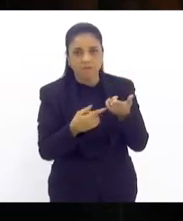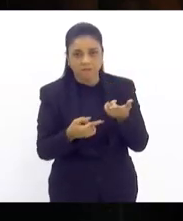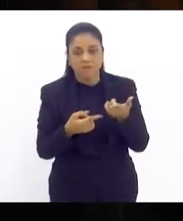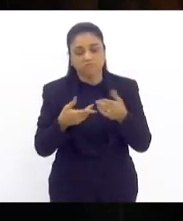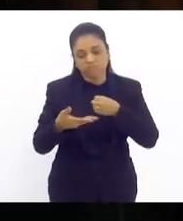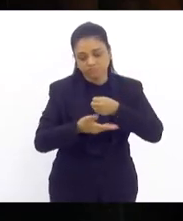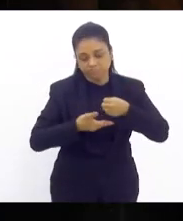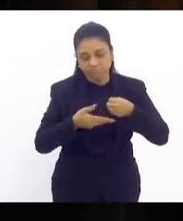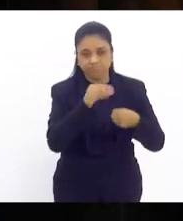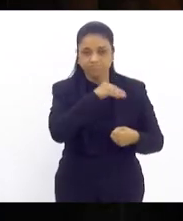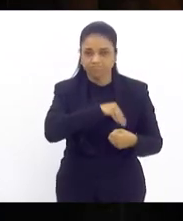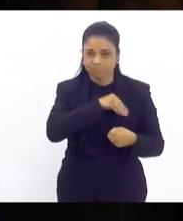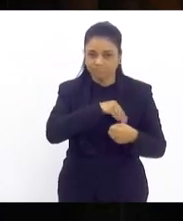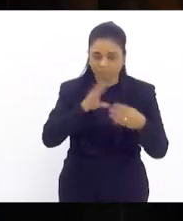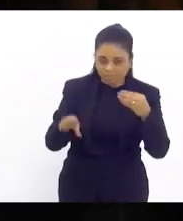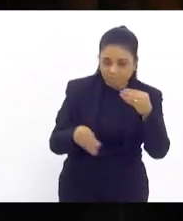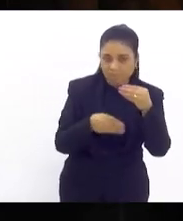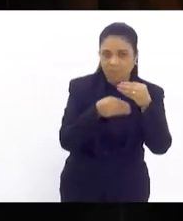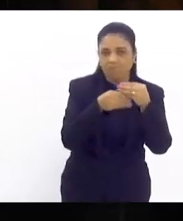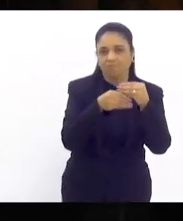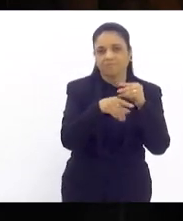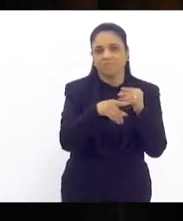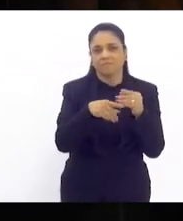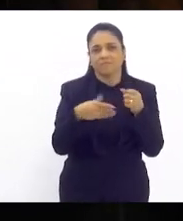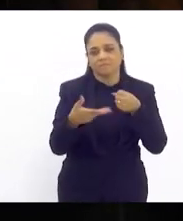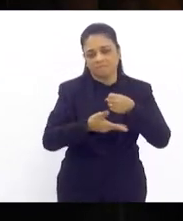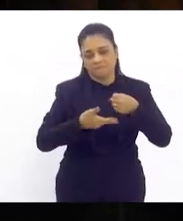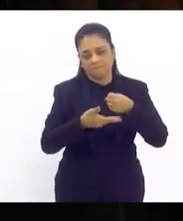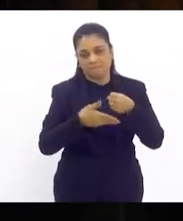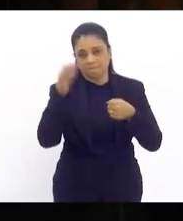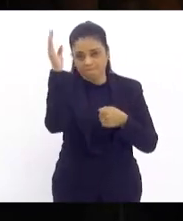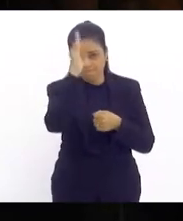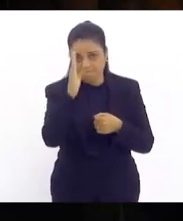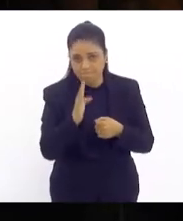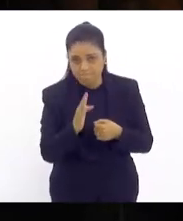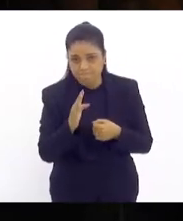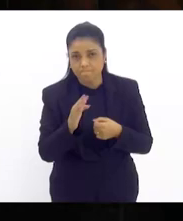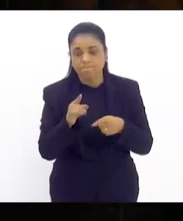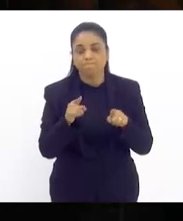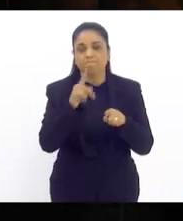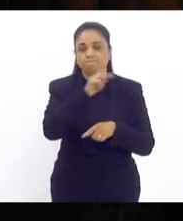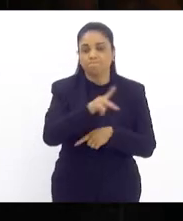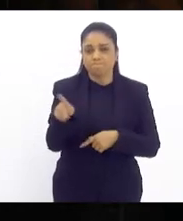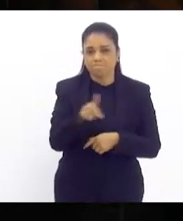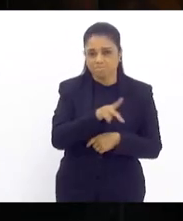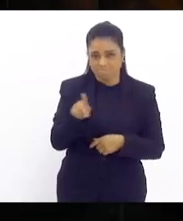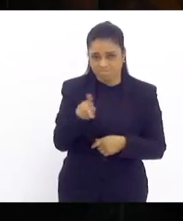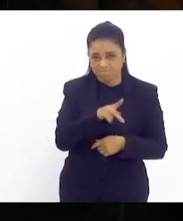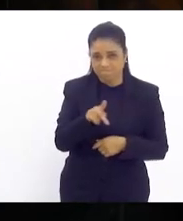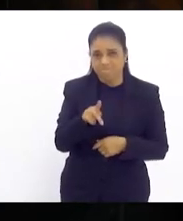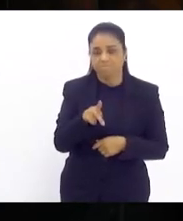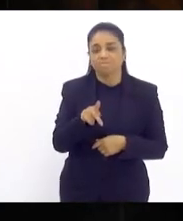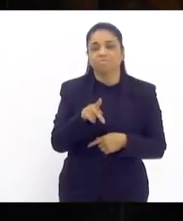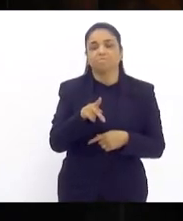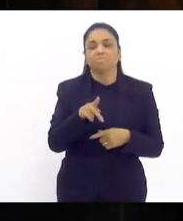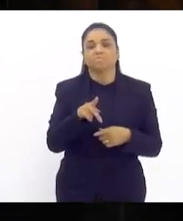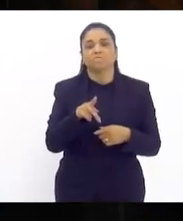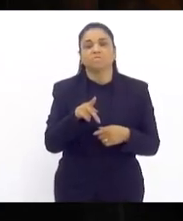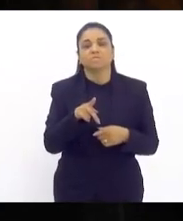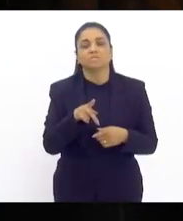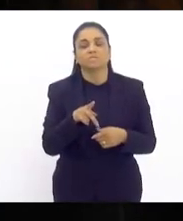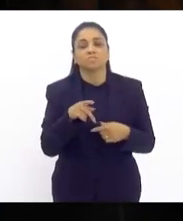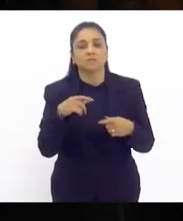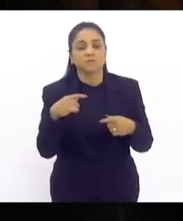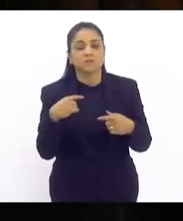pisos da recomposição salarial piso nacional dos nossos docentes enfim aqueles e aquelas que